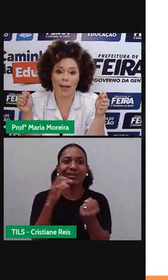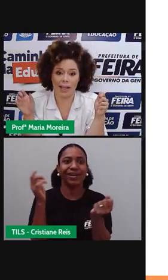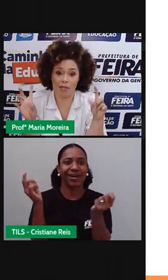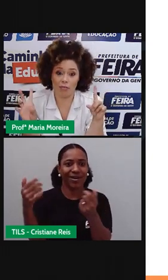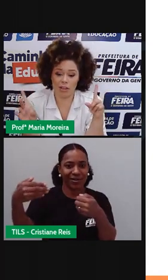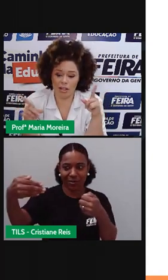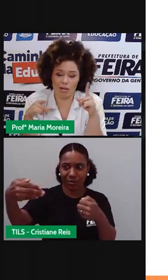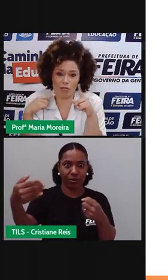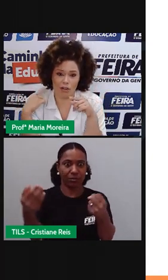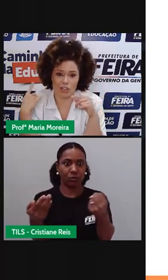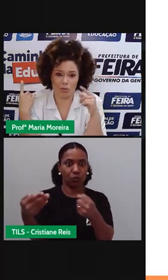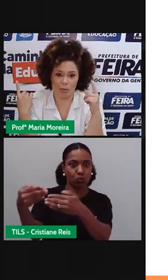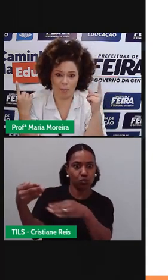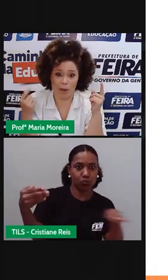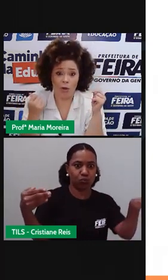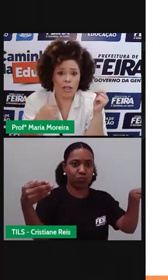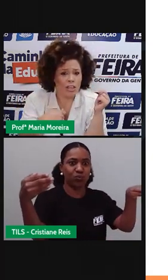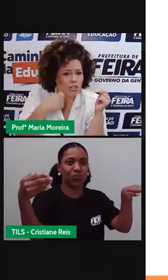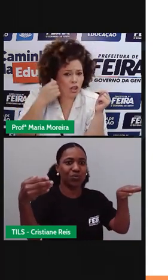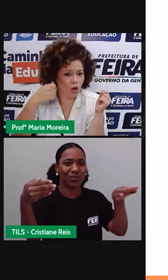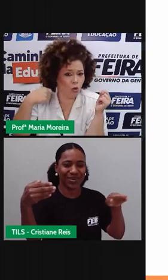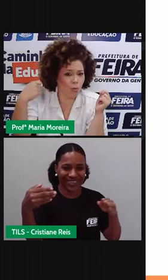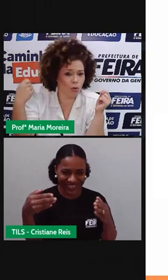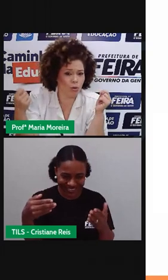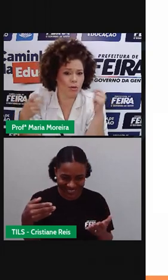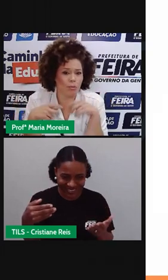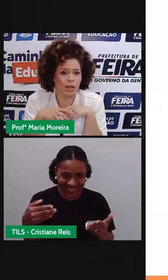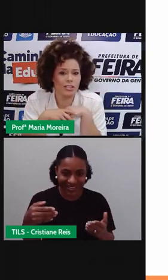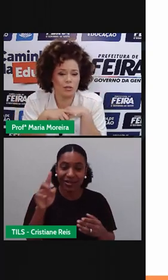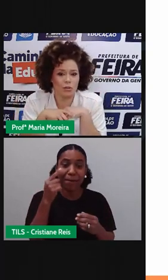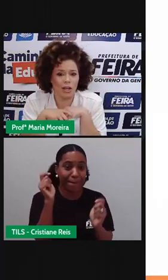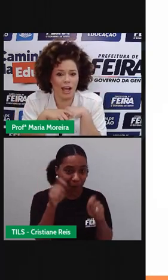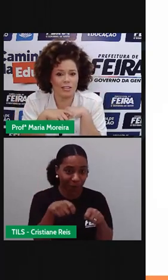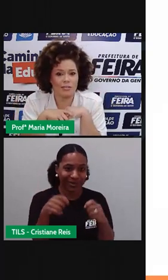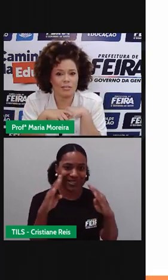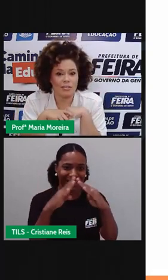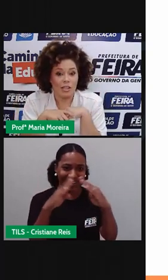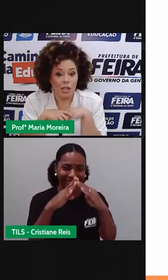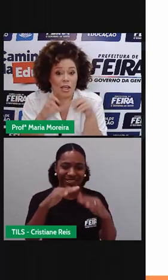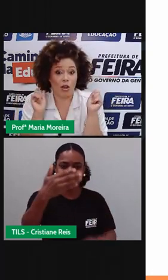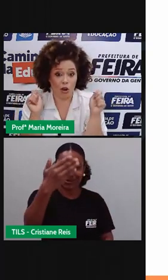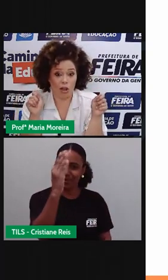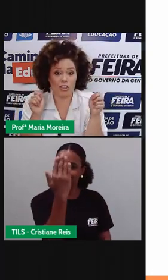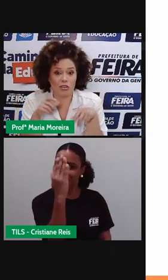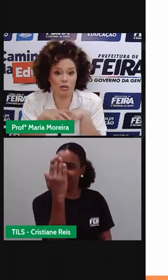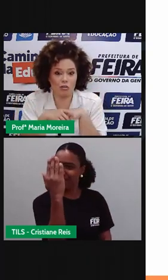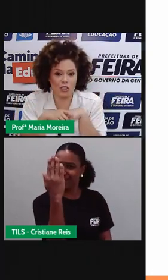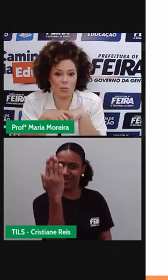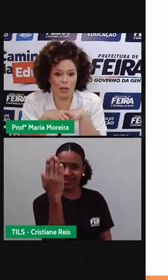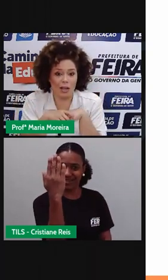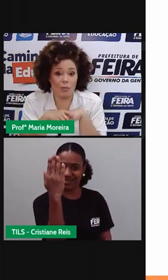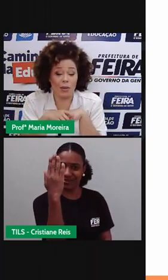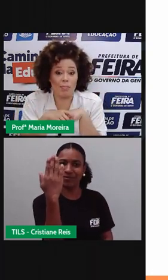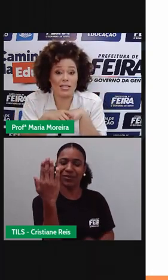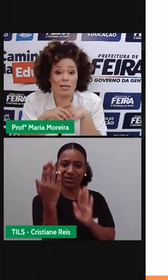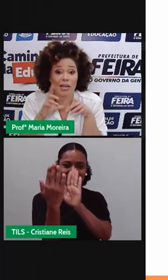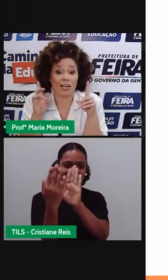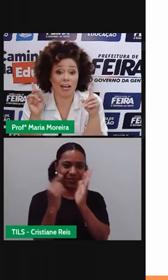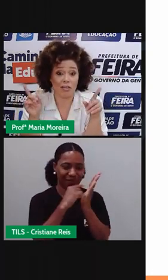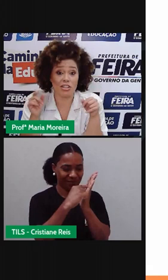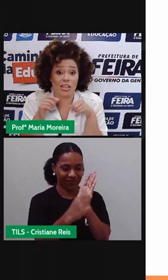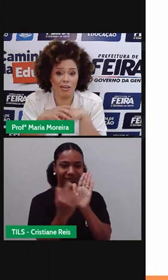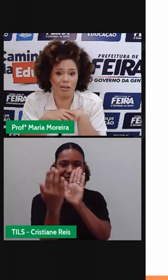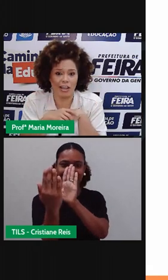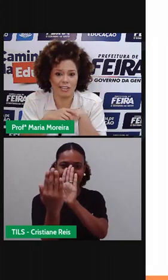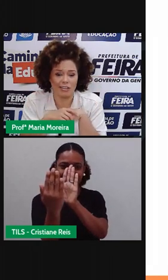Agora, peguem, virem a folha de papel. E só cubram o nome ambulância do outro lado. E coloquem de novo no espelho. E percebam